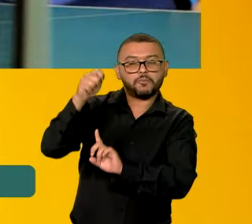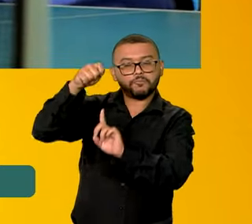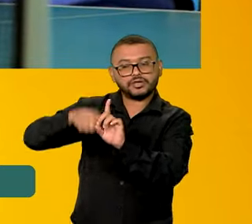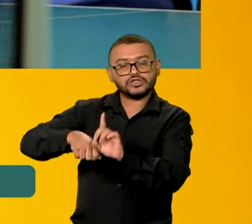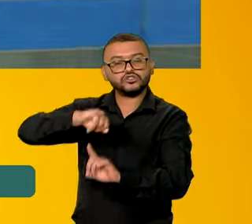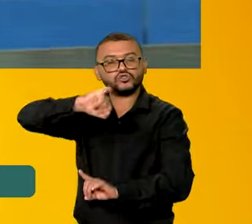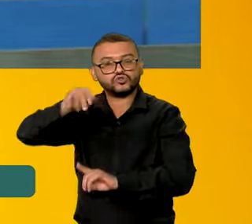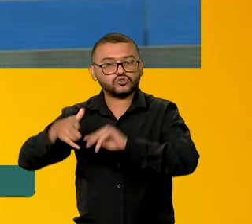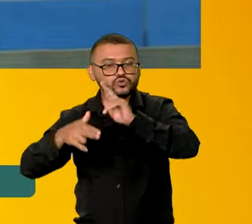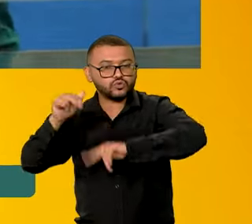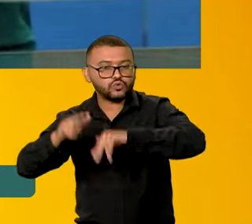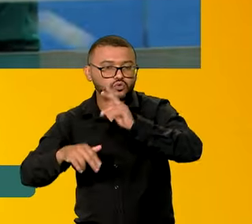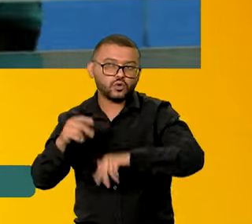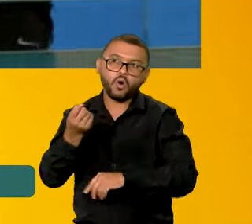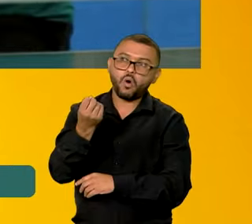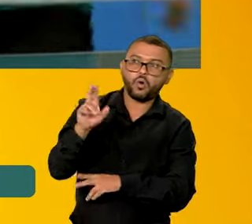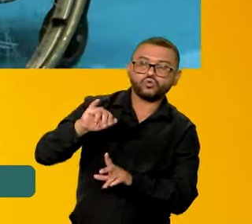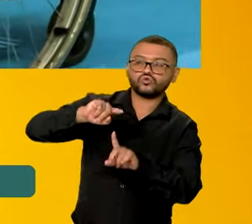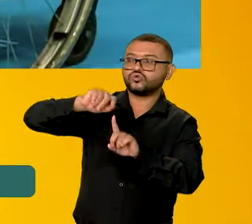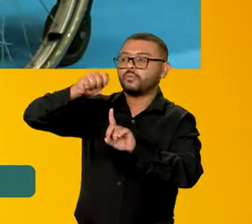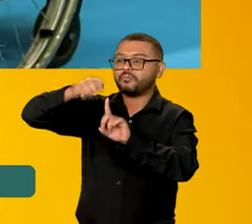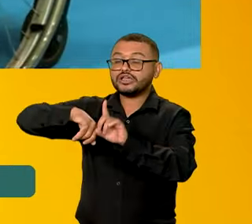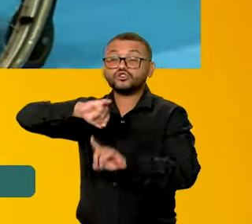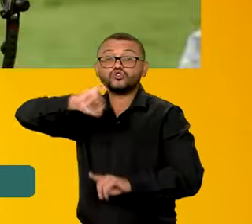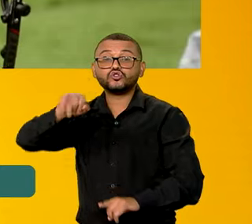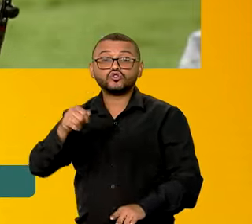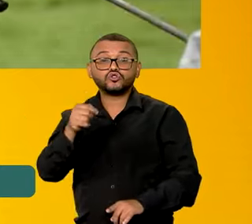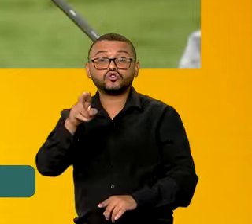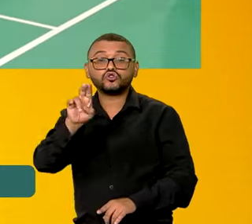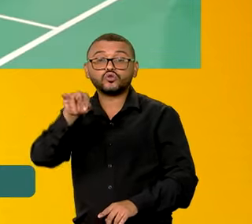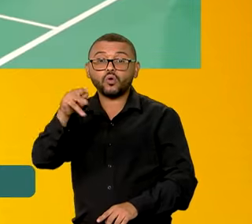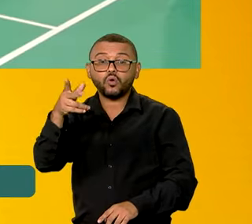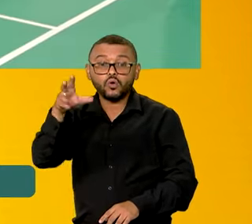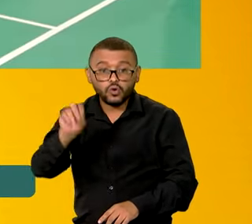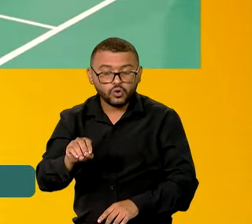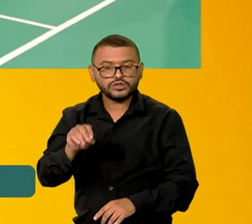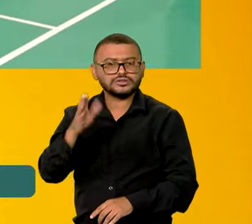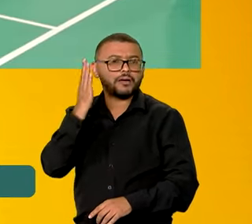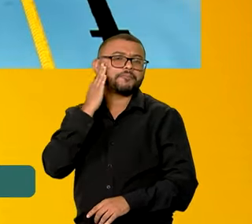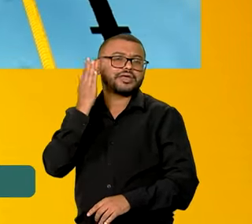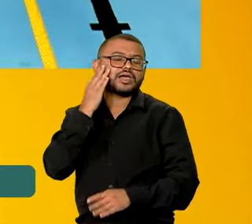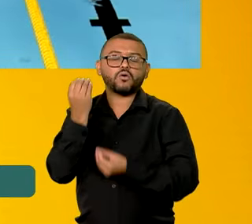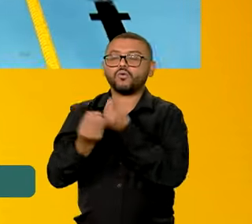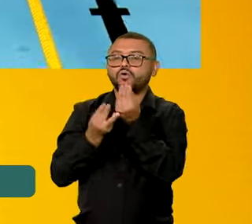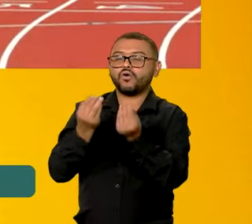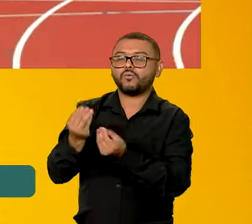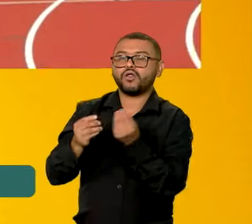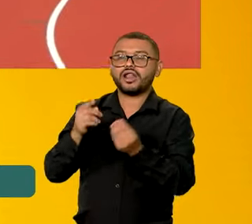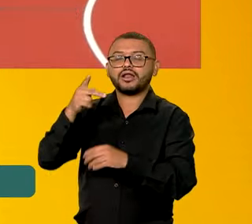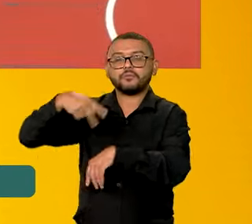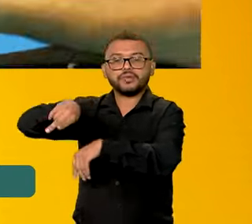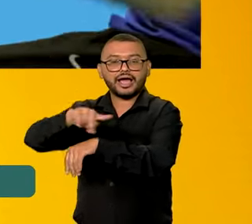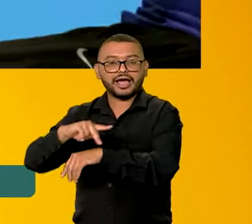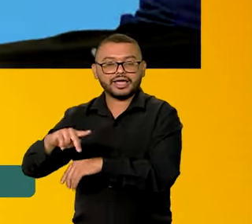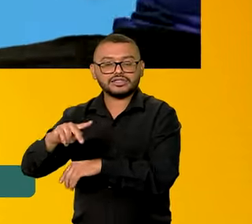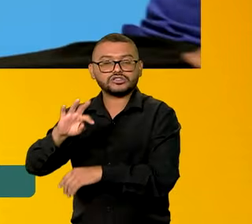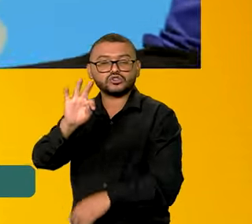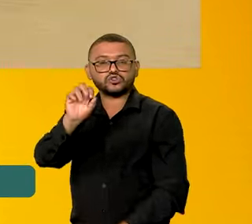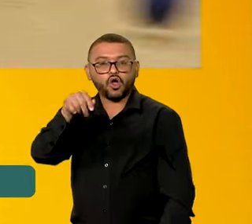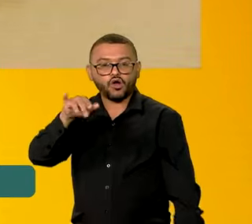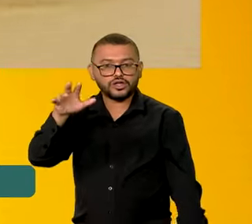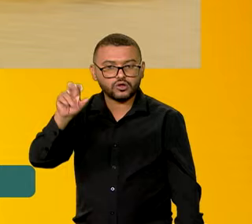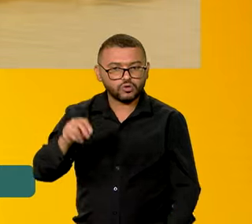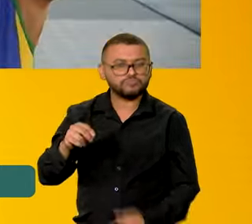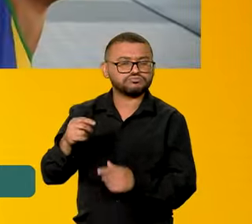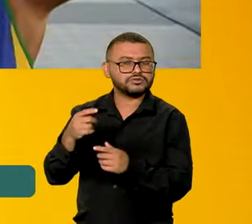junho e também em julho. E o Brasil fez a sua melhor campanha nos Jogos Paralímpicos de Tóquio em 2020, conquistou